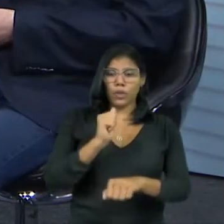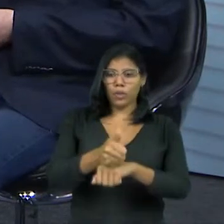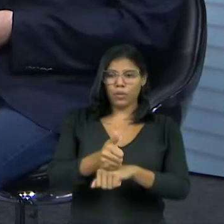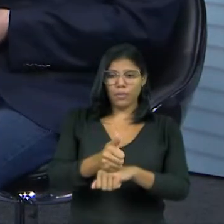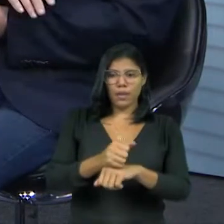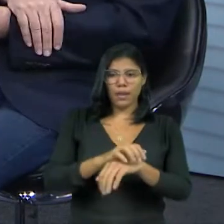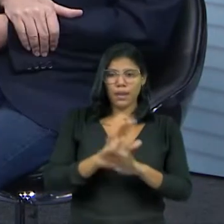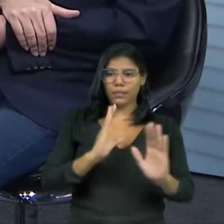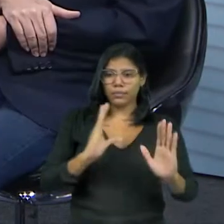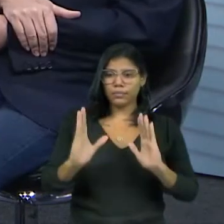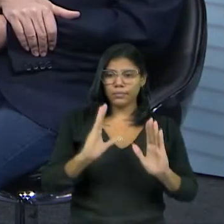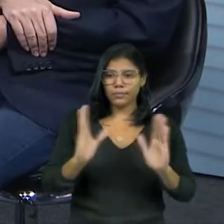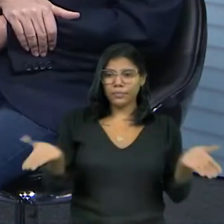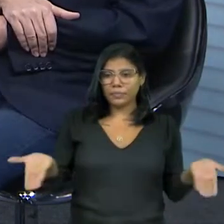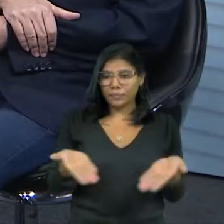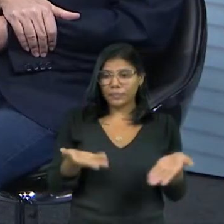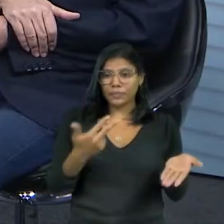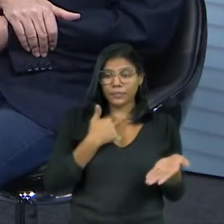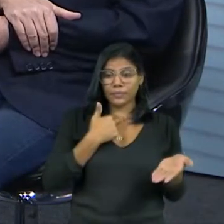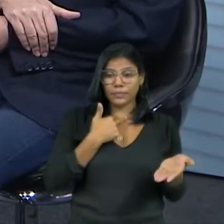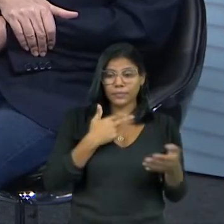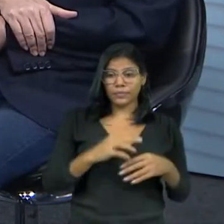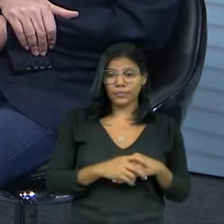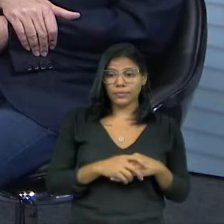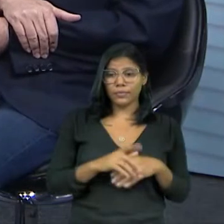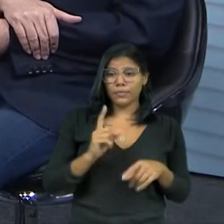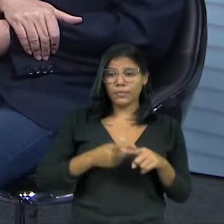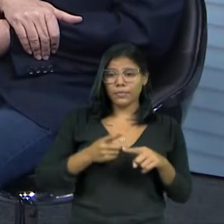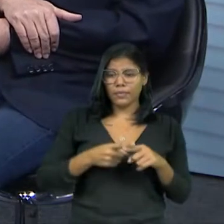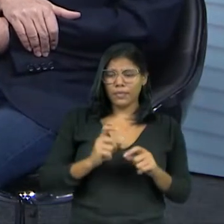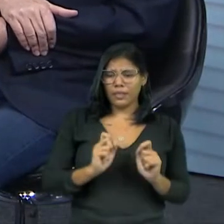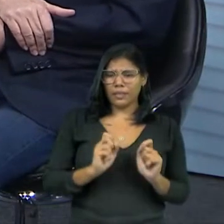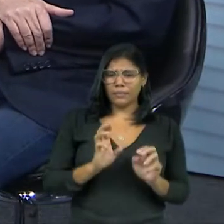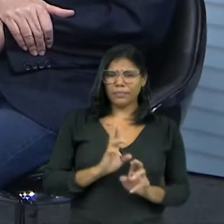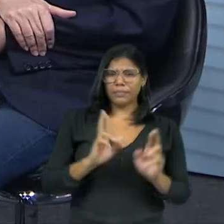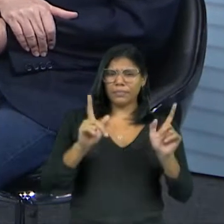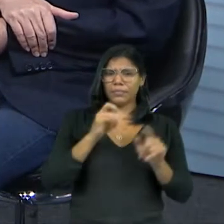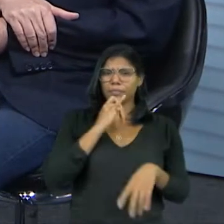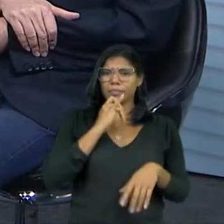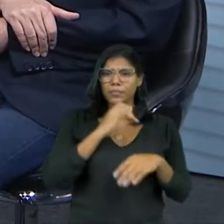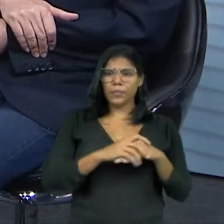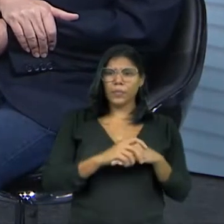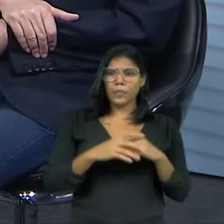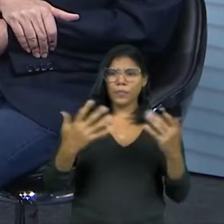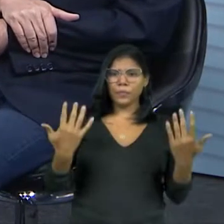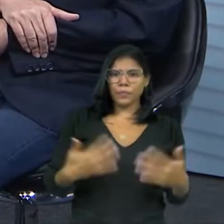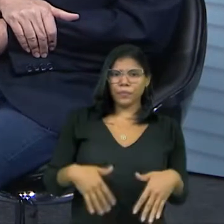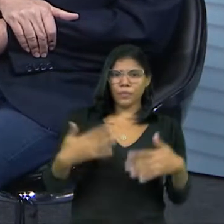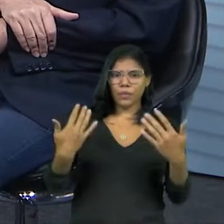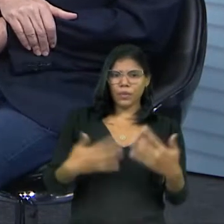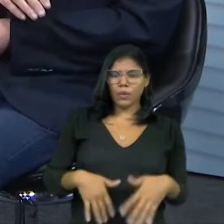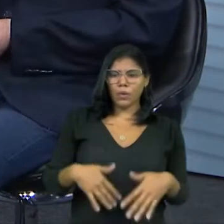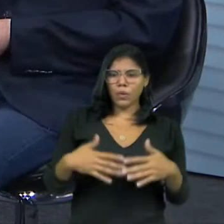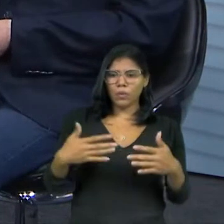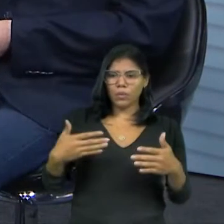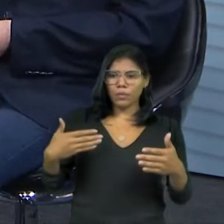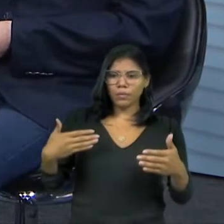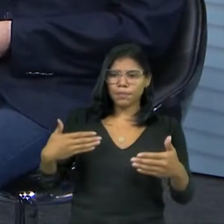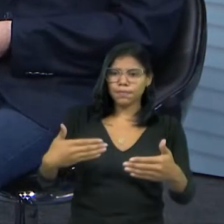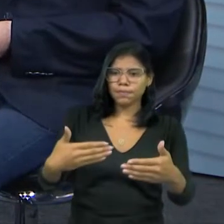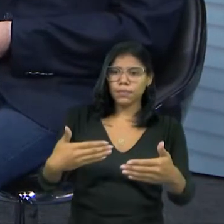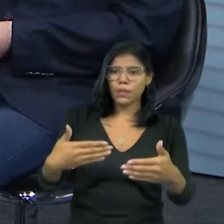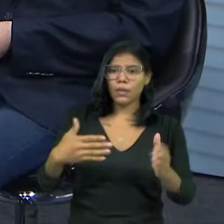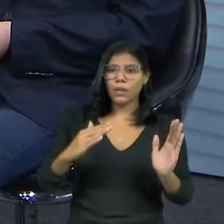nesse período, né? Porque é muito estranho você achar que o concurso está indo, mas nos três meses você nomear... Qualquer coisa